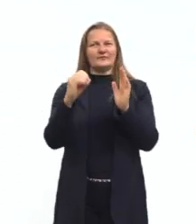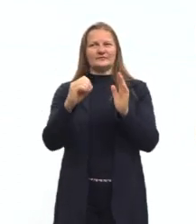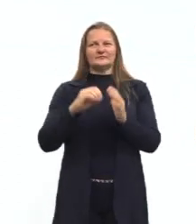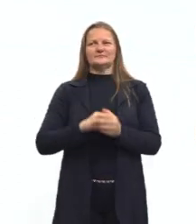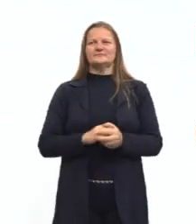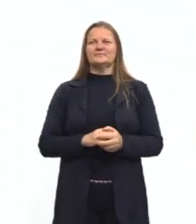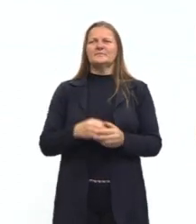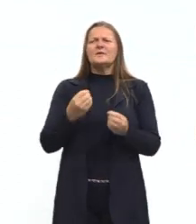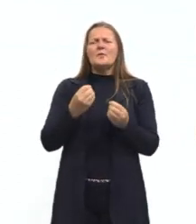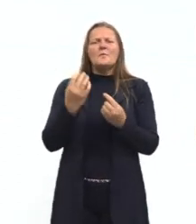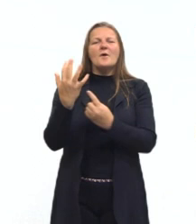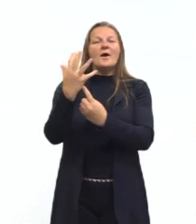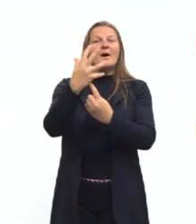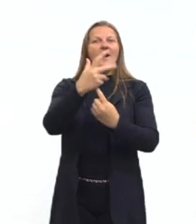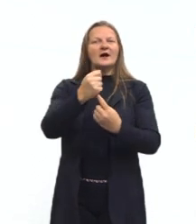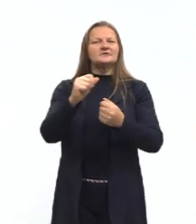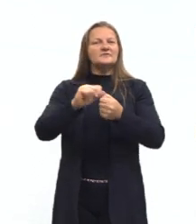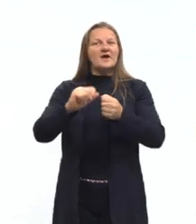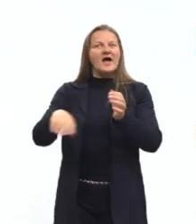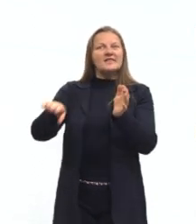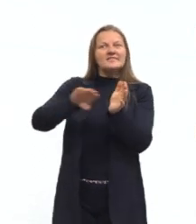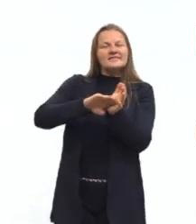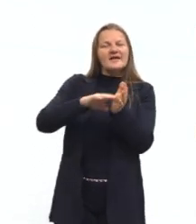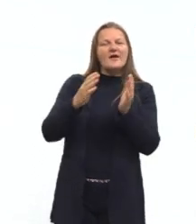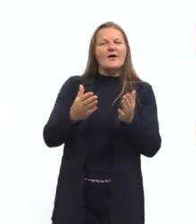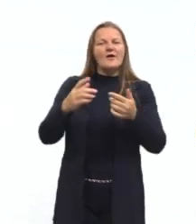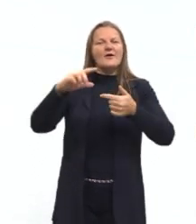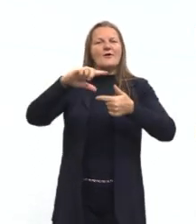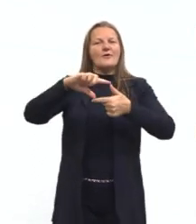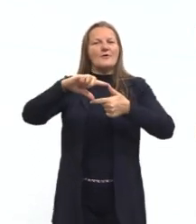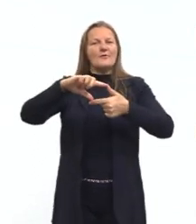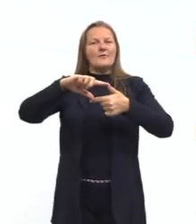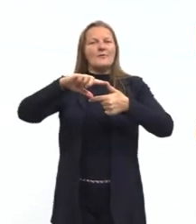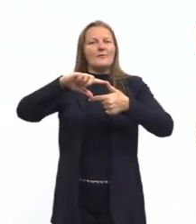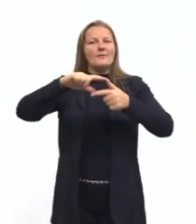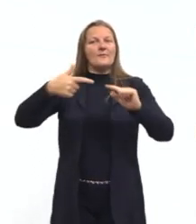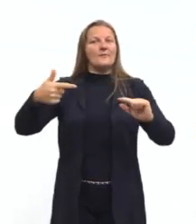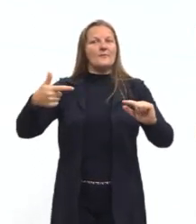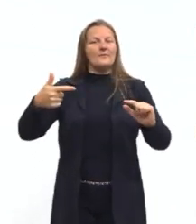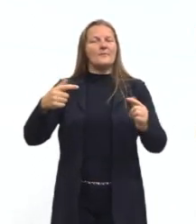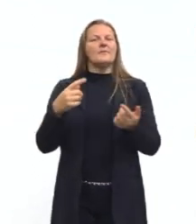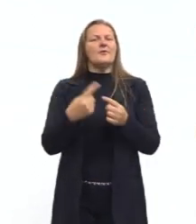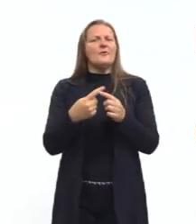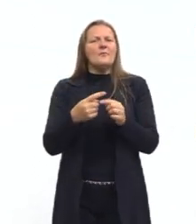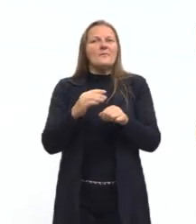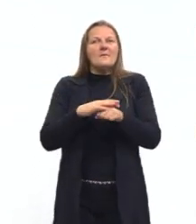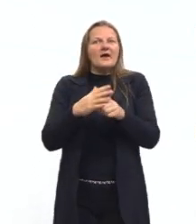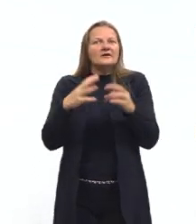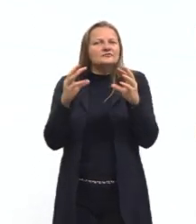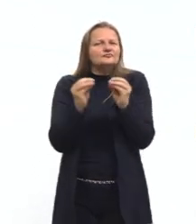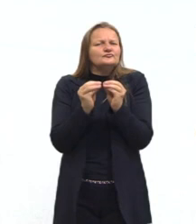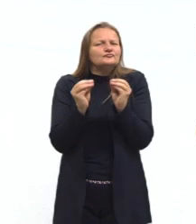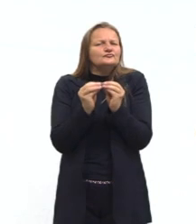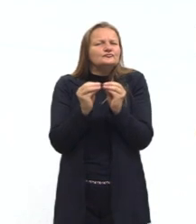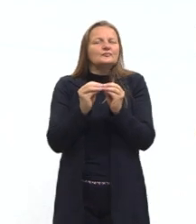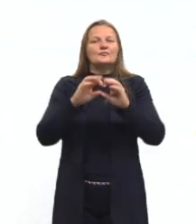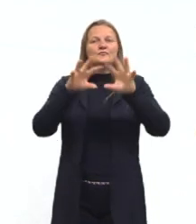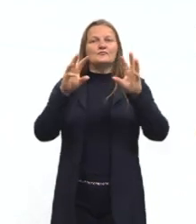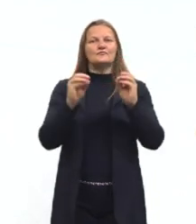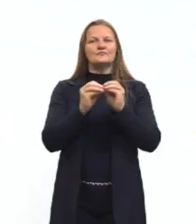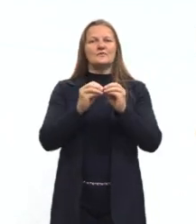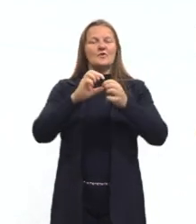que nos faz chegar até o modernismo de uma maneira mais condensada, mais